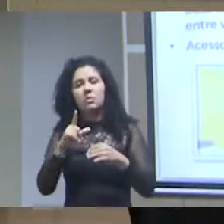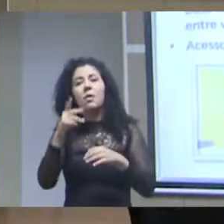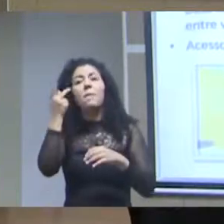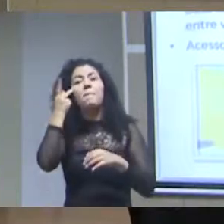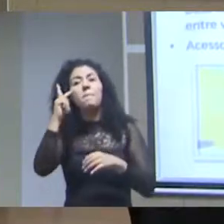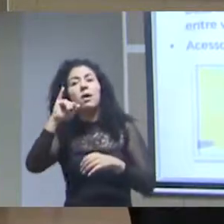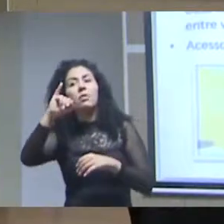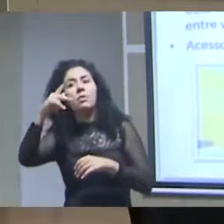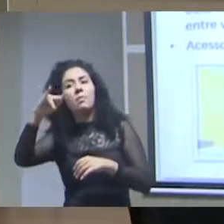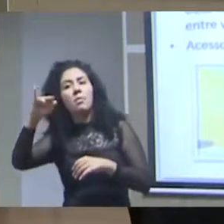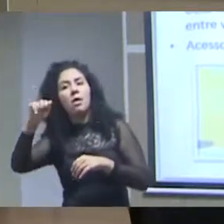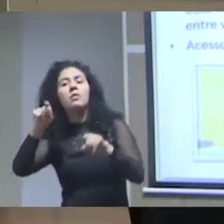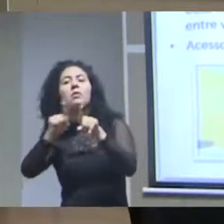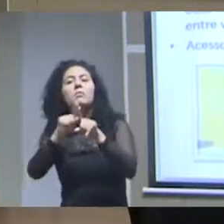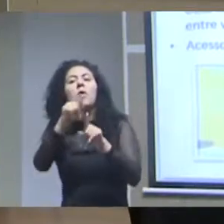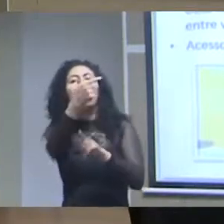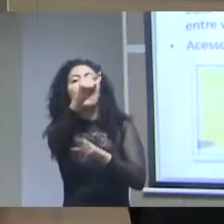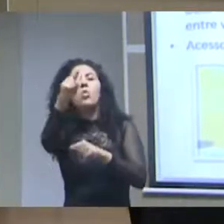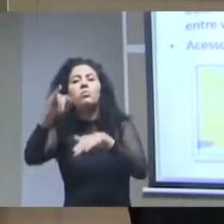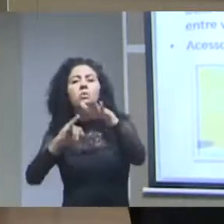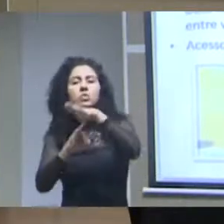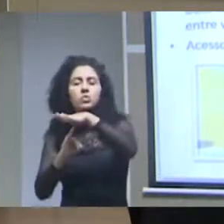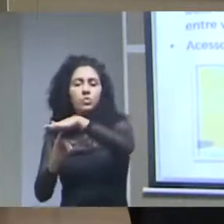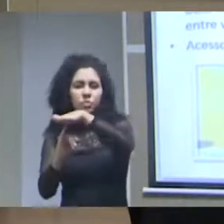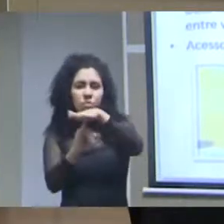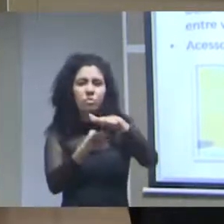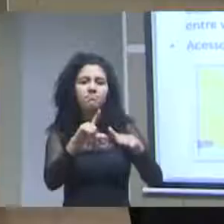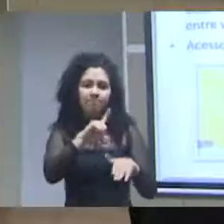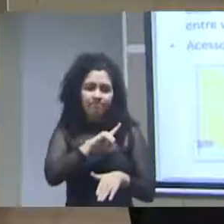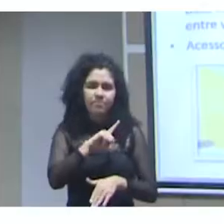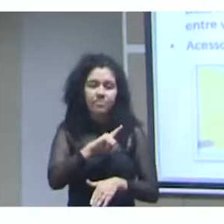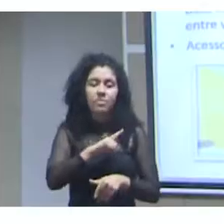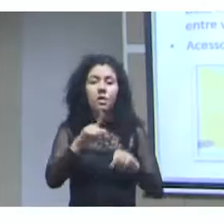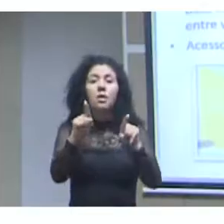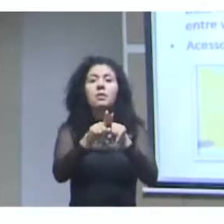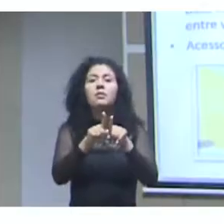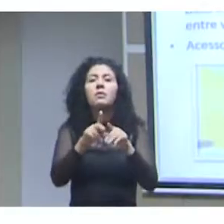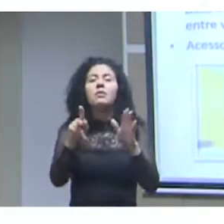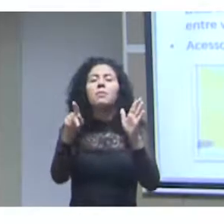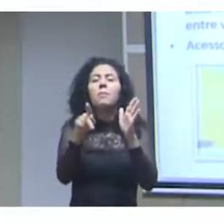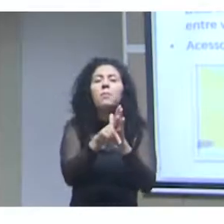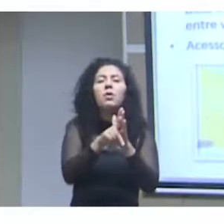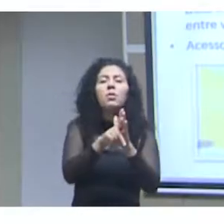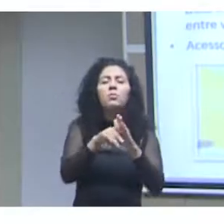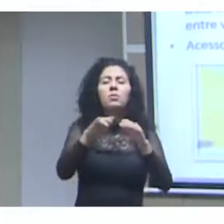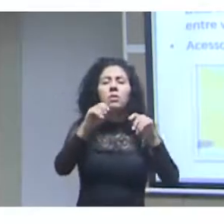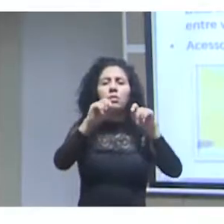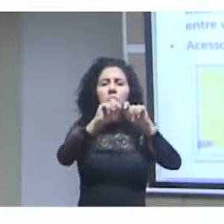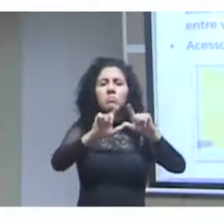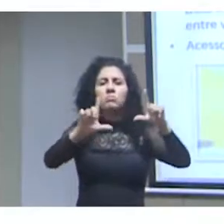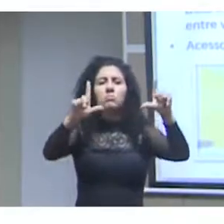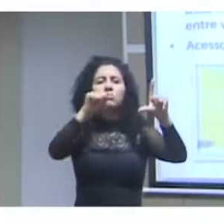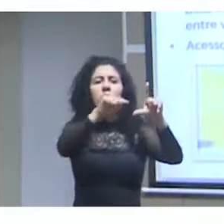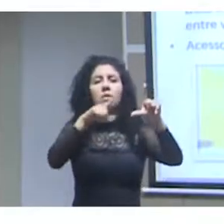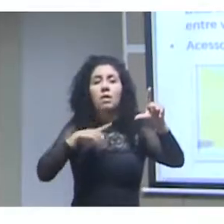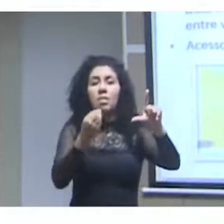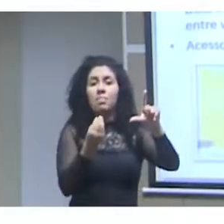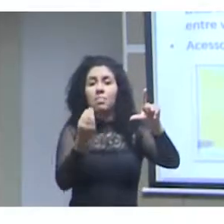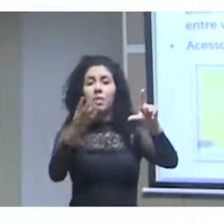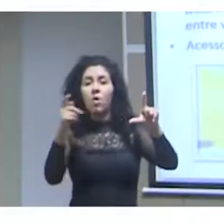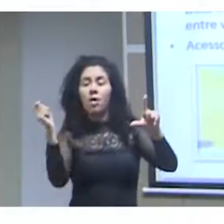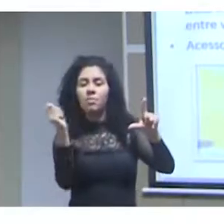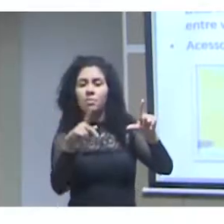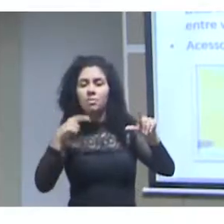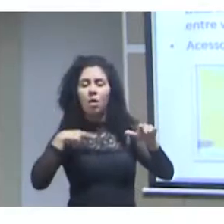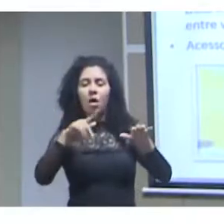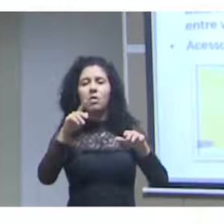instituições tem dentro da sala um data center próprio que possibilita e dá uma capacidade de computação significativa para